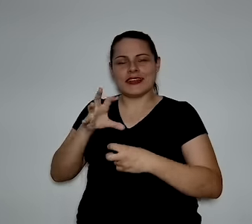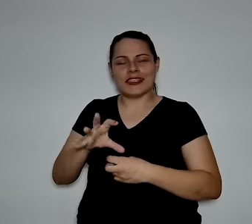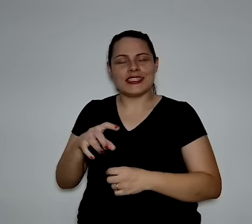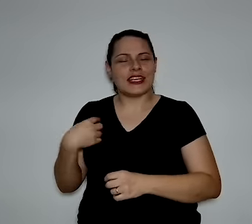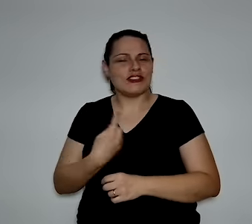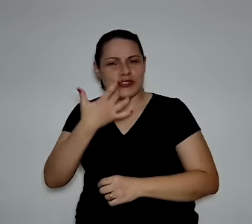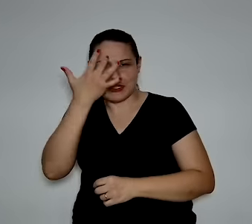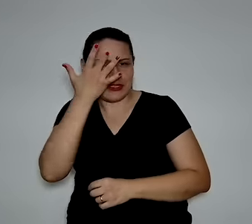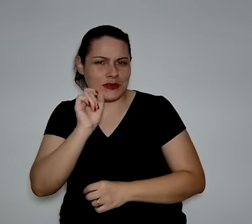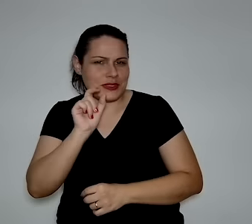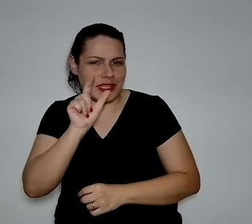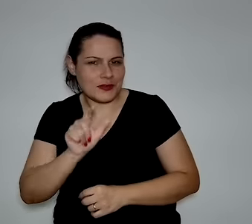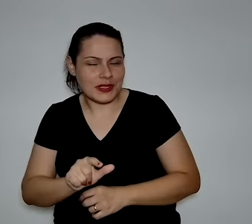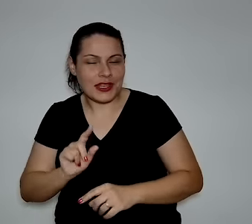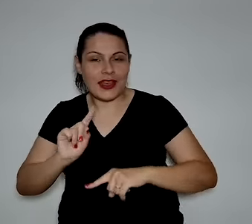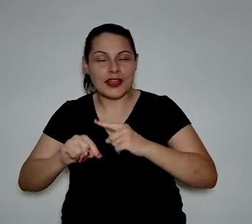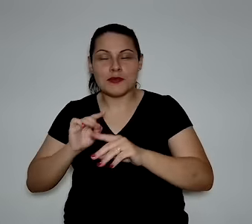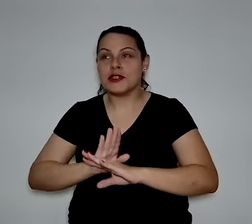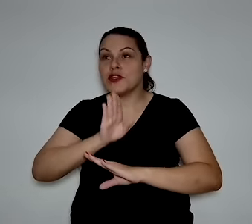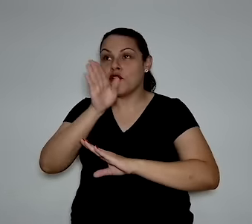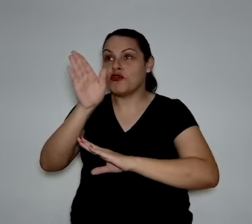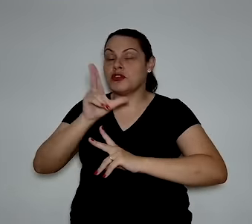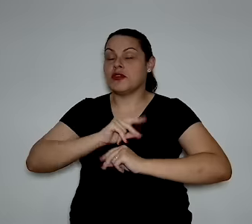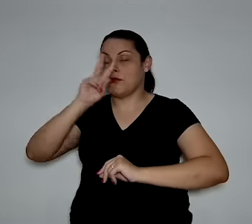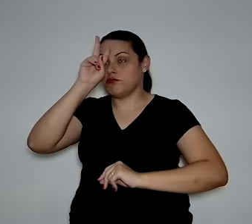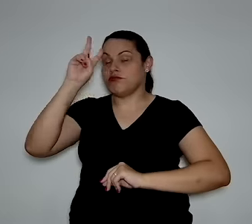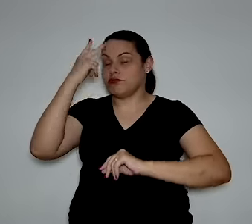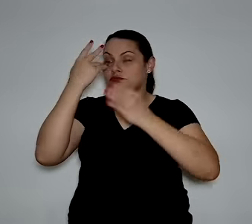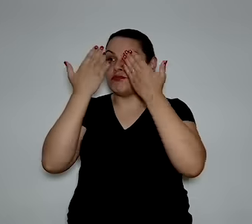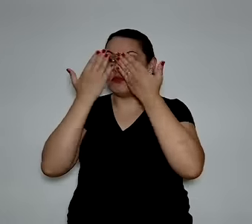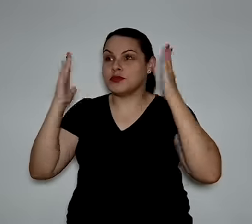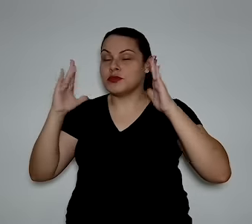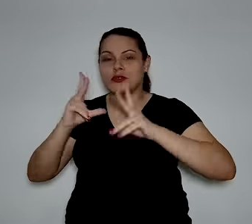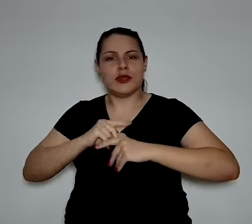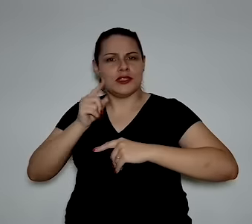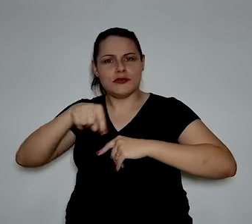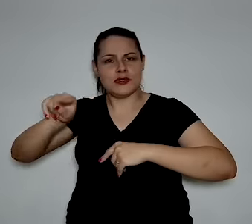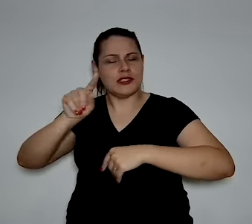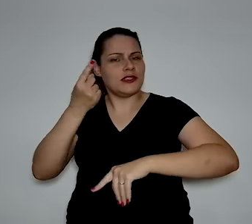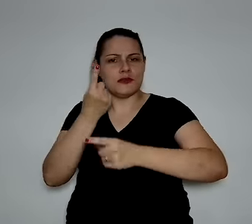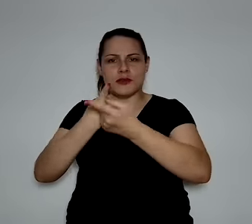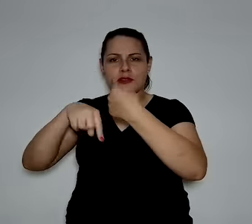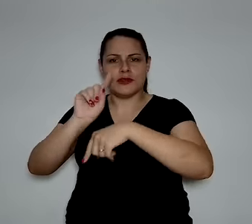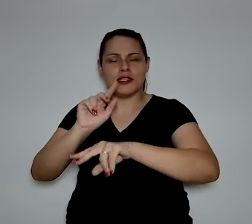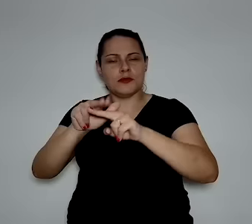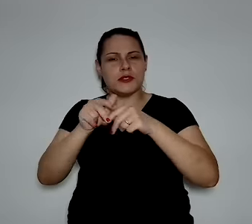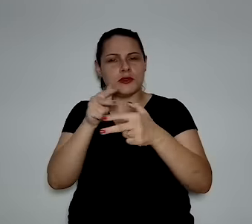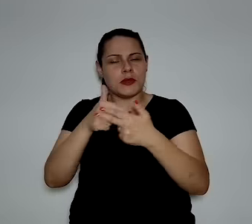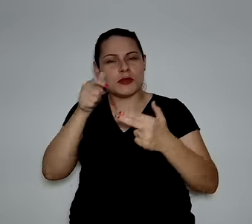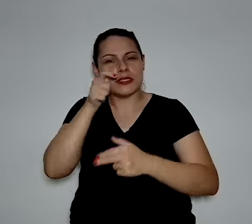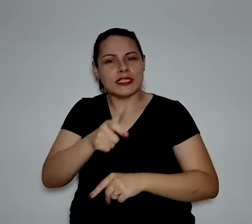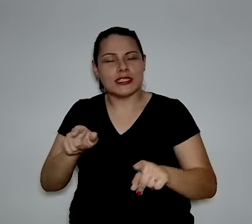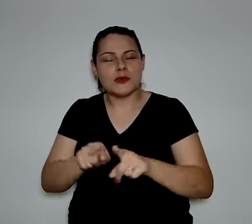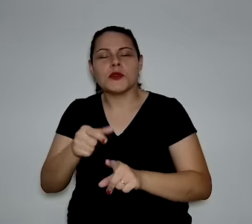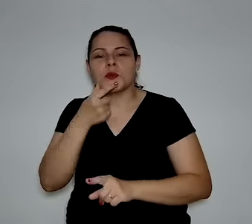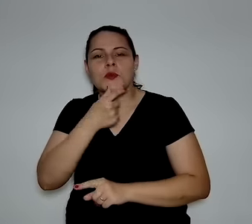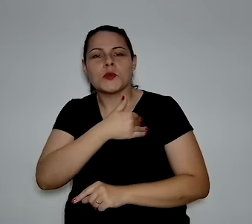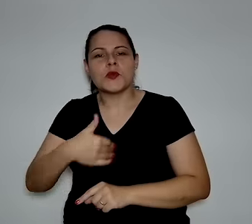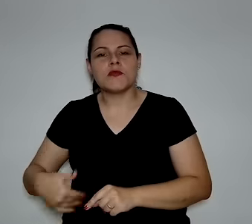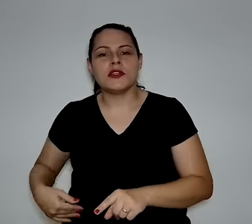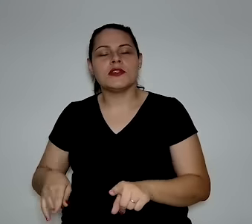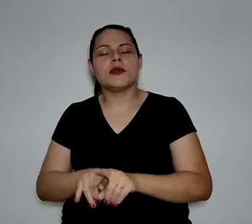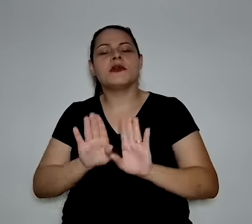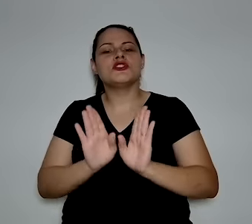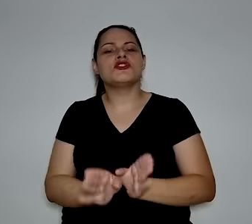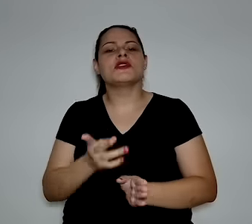hidrogênio, ninguém sabe o que é, não vai, quando eu fui lá, mudou, realmente está muito avançado. Uma coisa interessante que o próprio